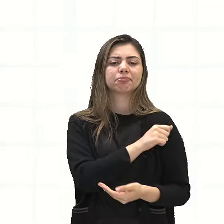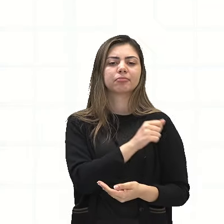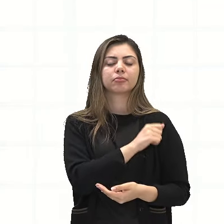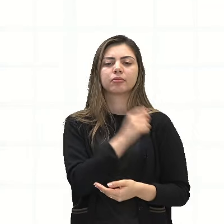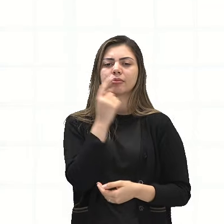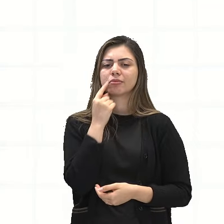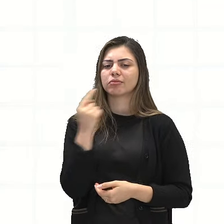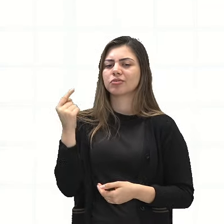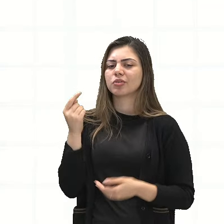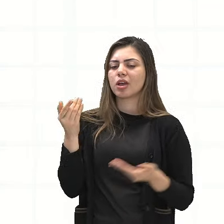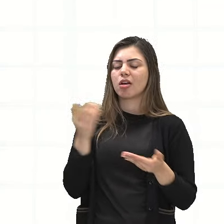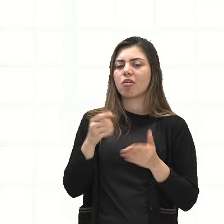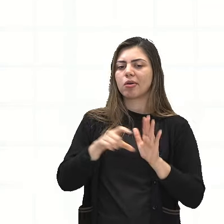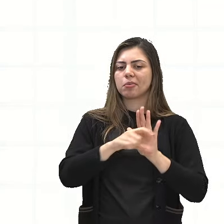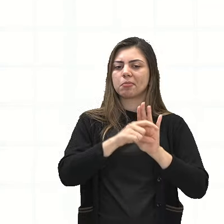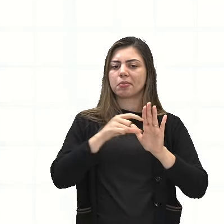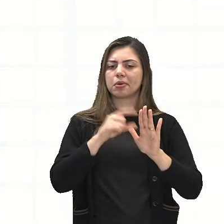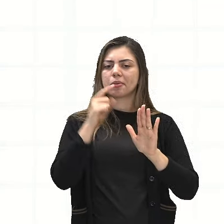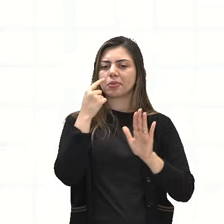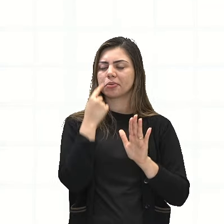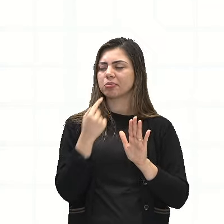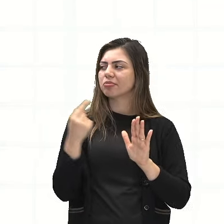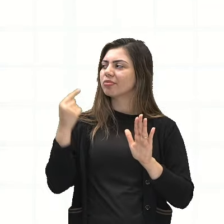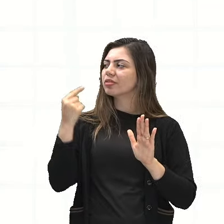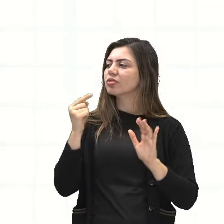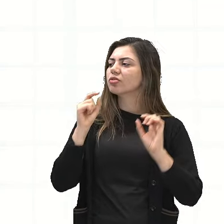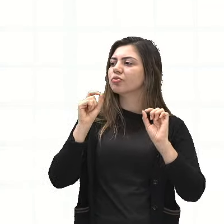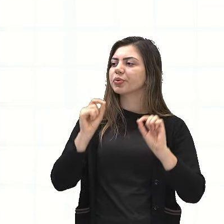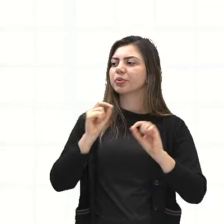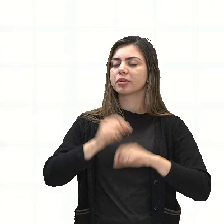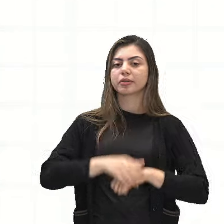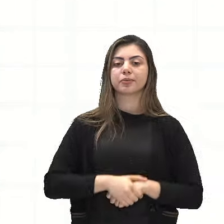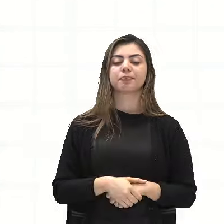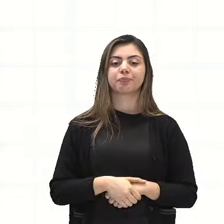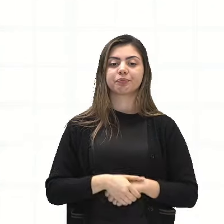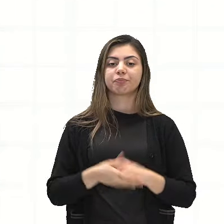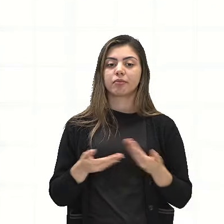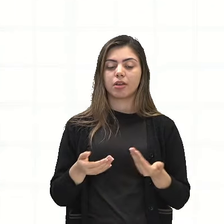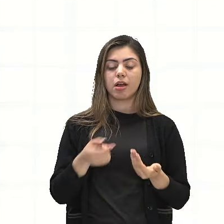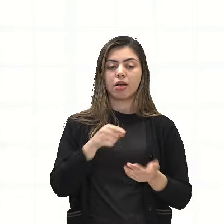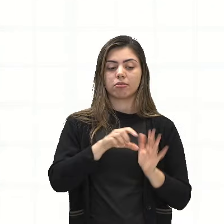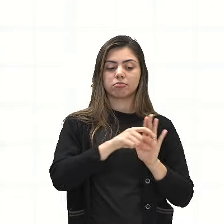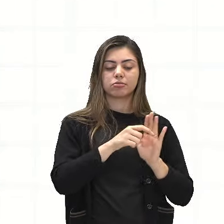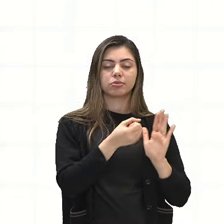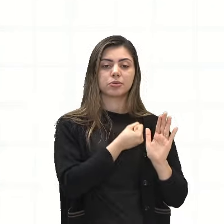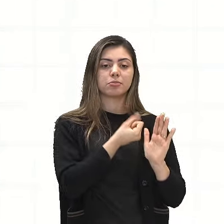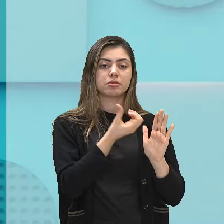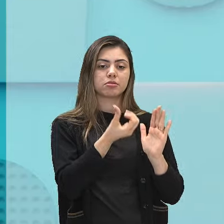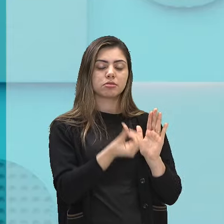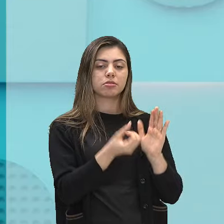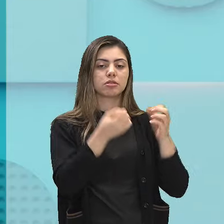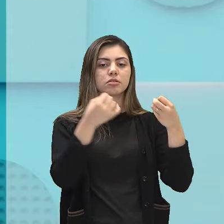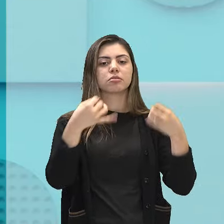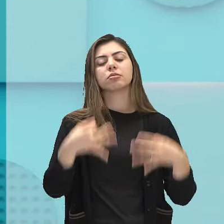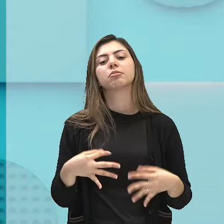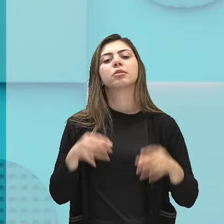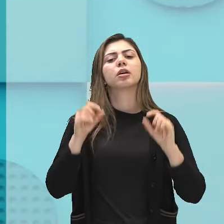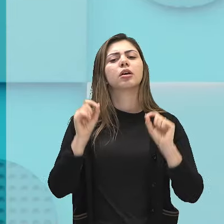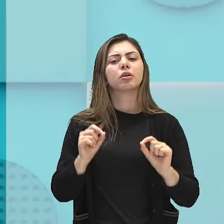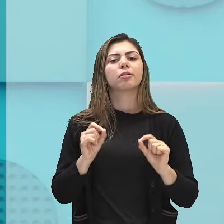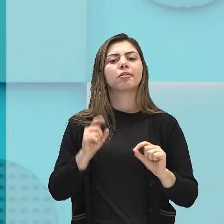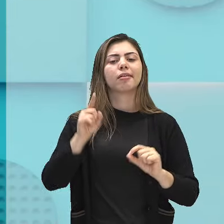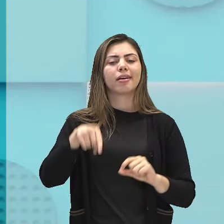nesse parágrafo, nós observamos que esse sexto parágrafo, ele fala sobre a